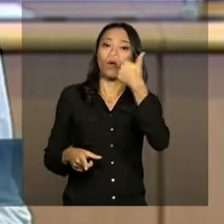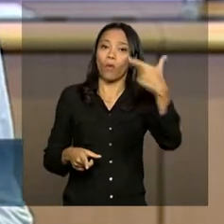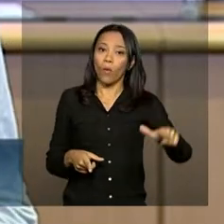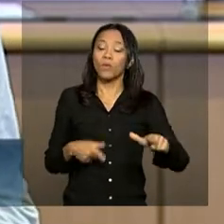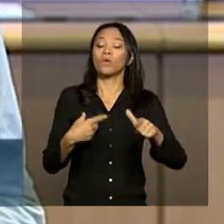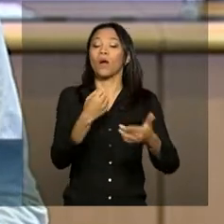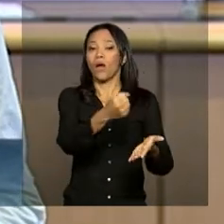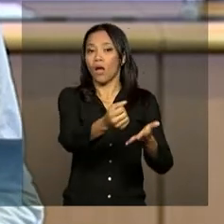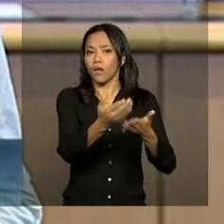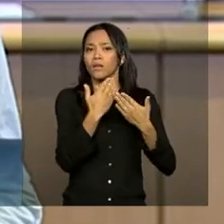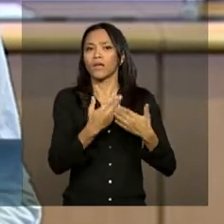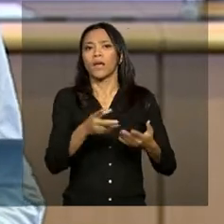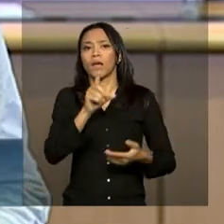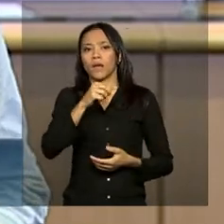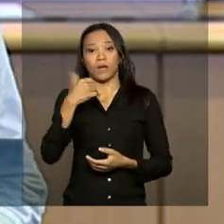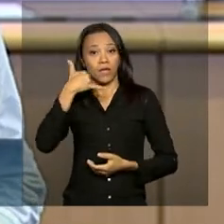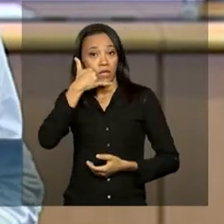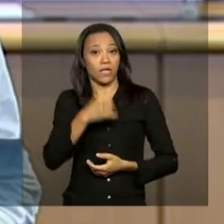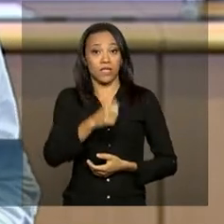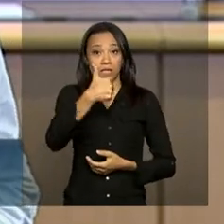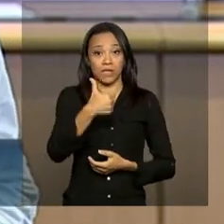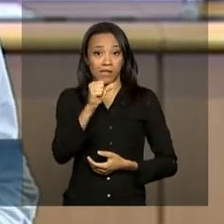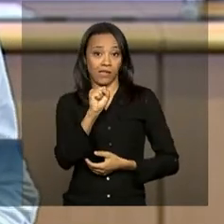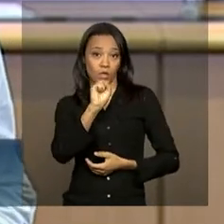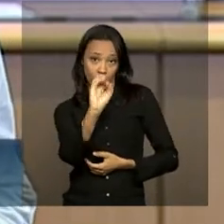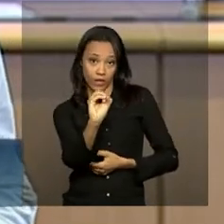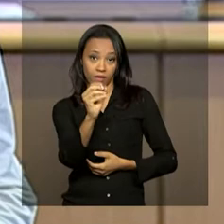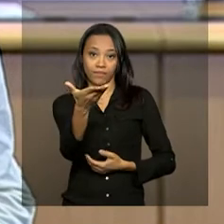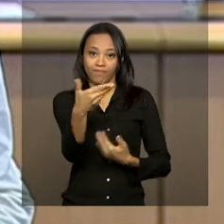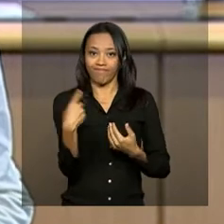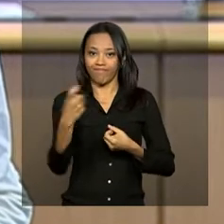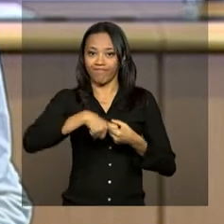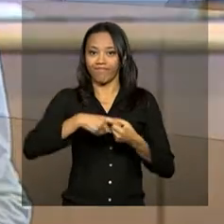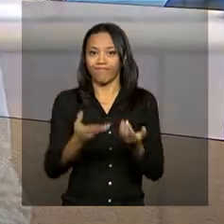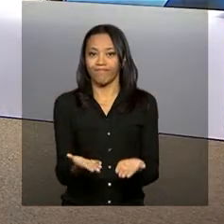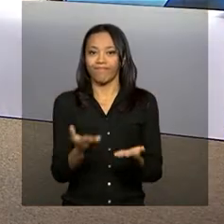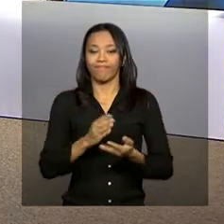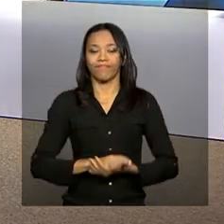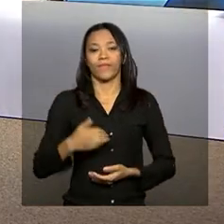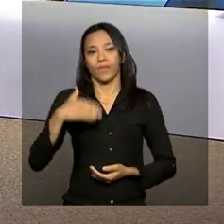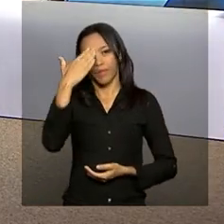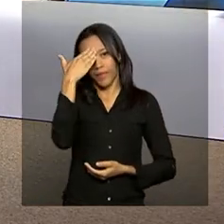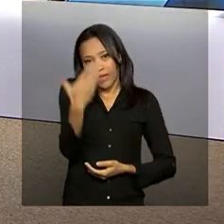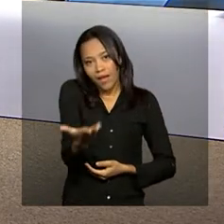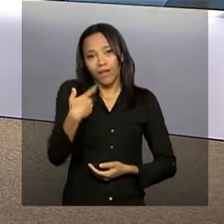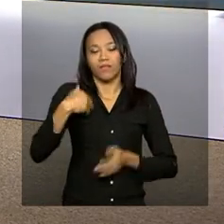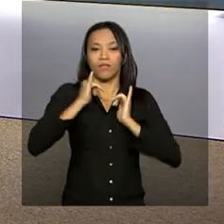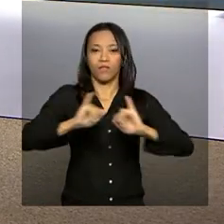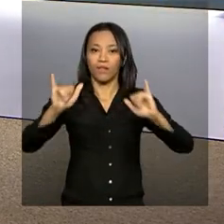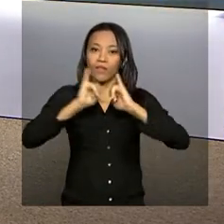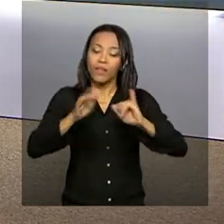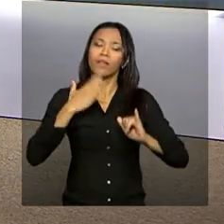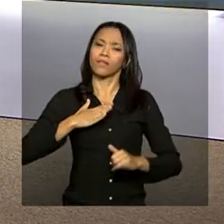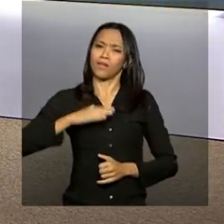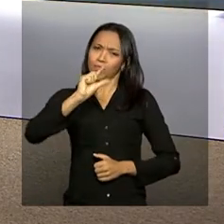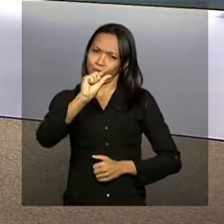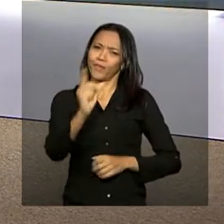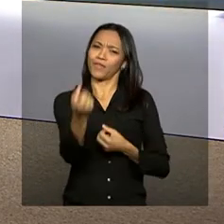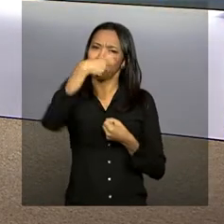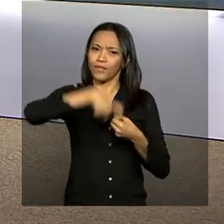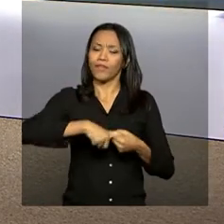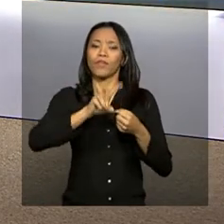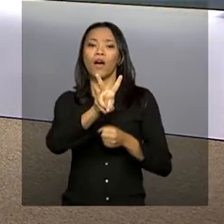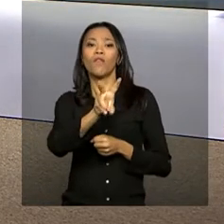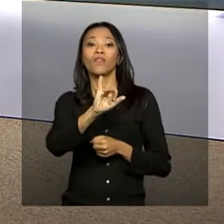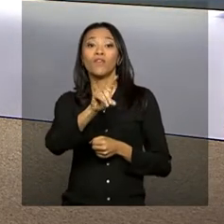atendimento à mulher, que é o Ligue 180. Daniele. Obrigada, Luana, pelas informações. Daqui a pouco a gente volta